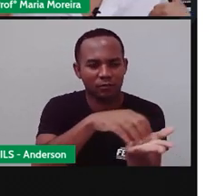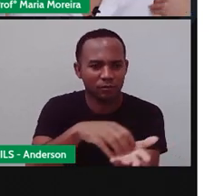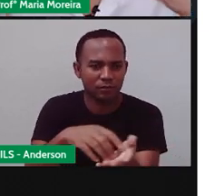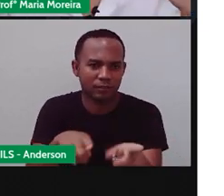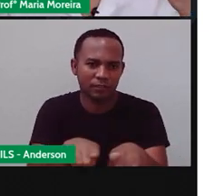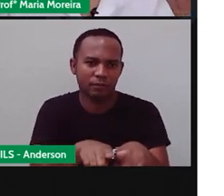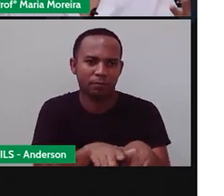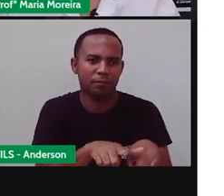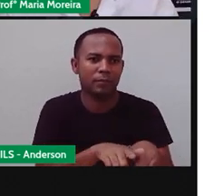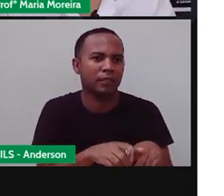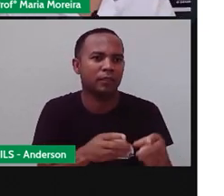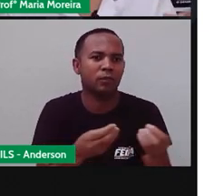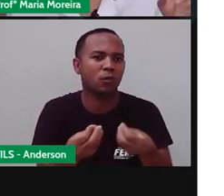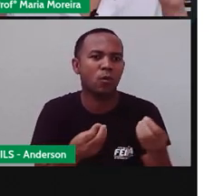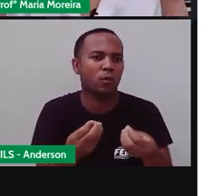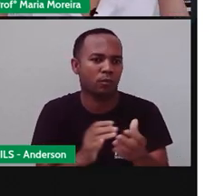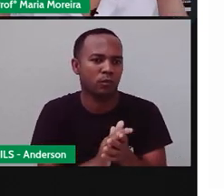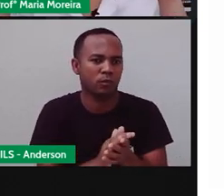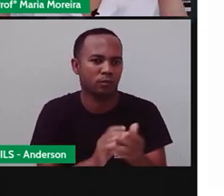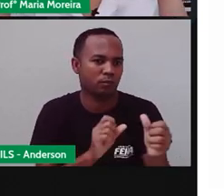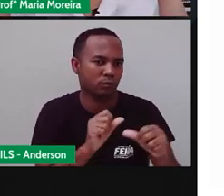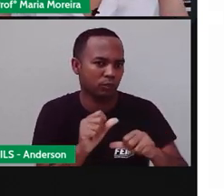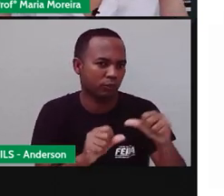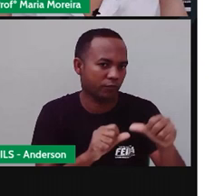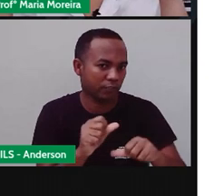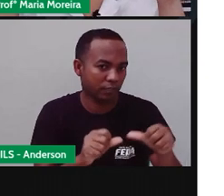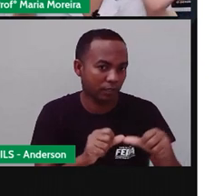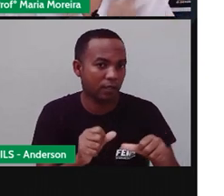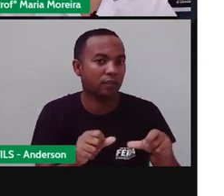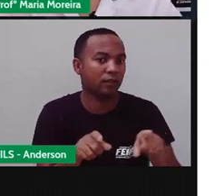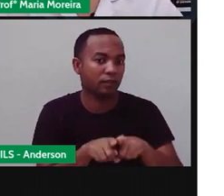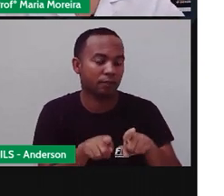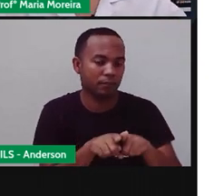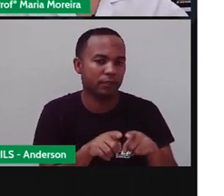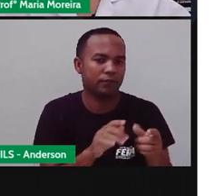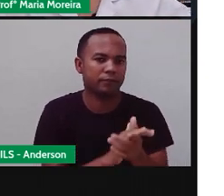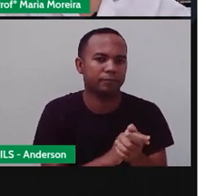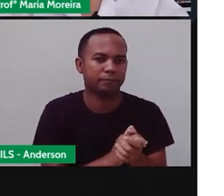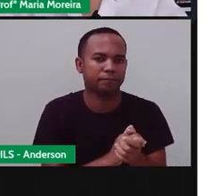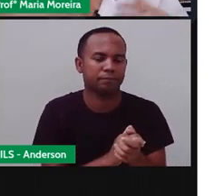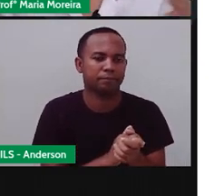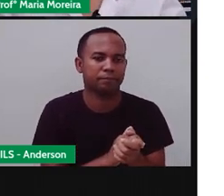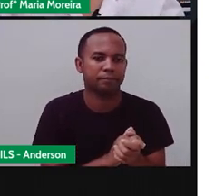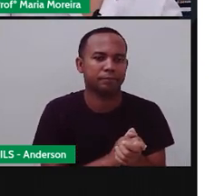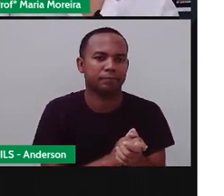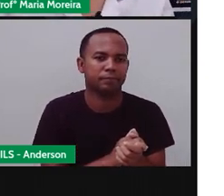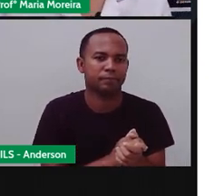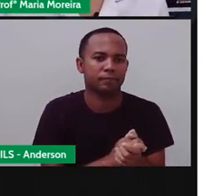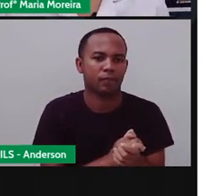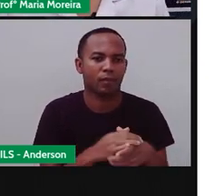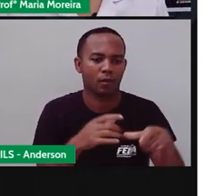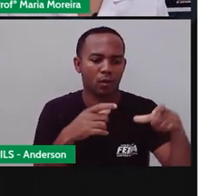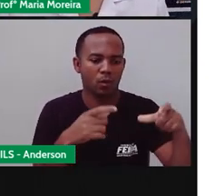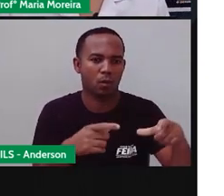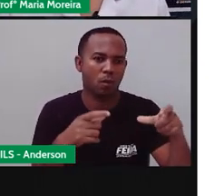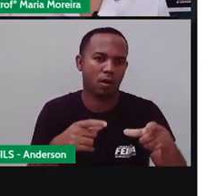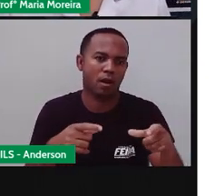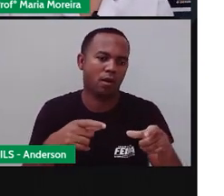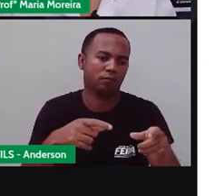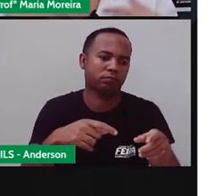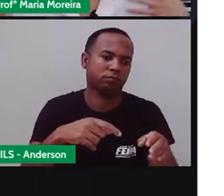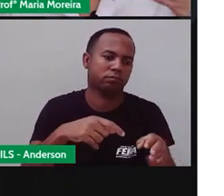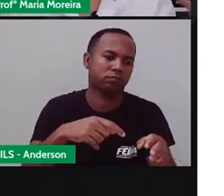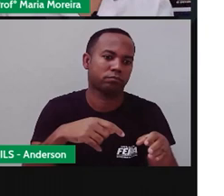está sendo o quê? Modificado. Ele está passando por uma reforma. E aí, assim, o passeio está aumentando.